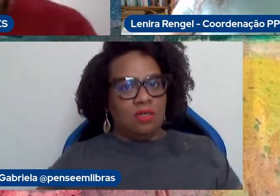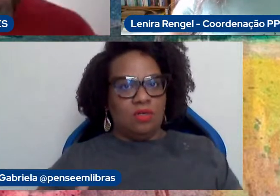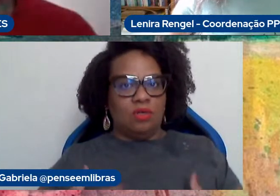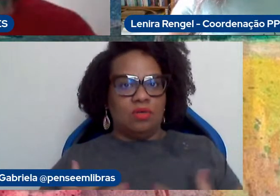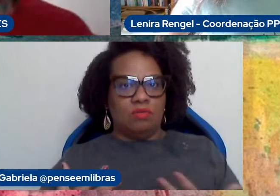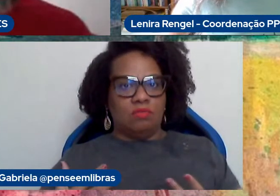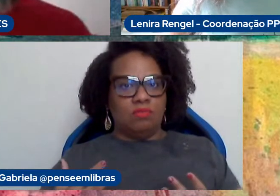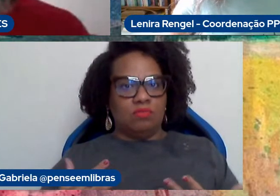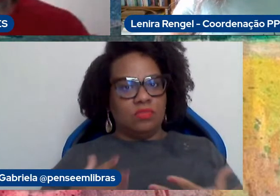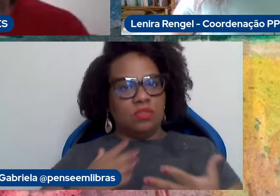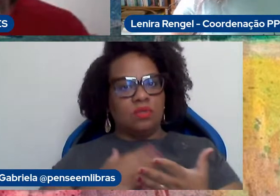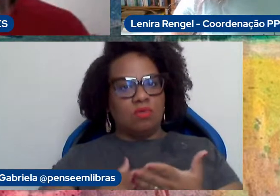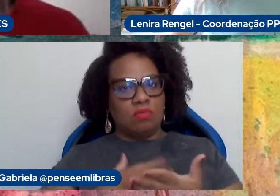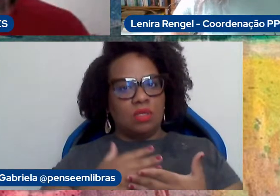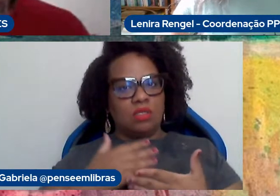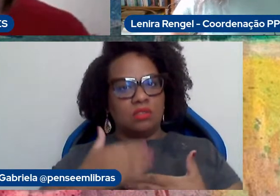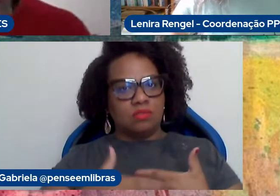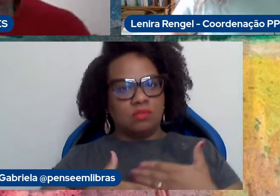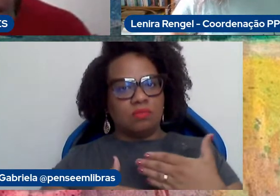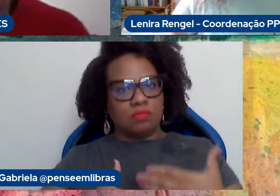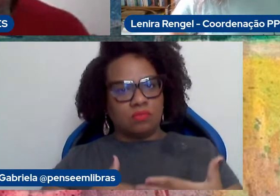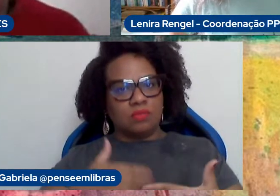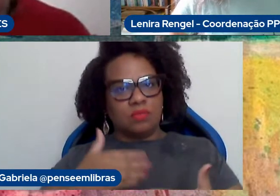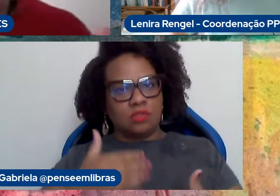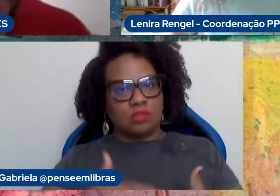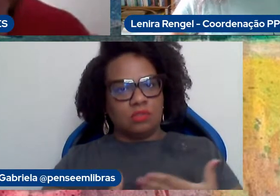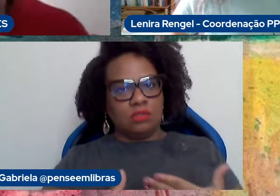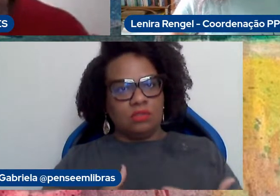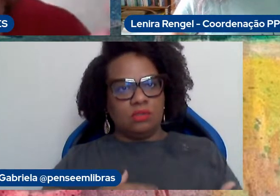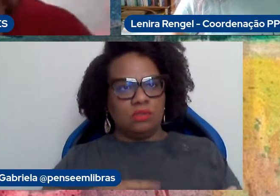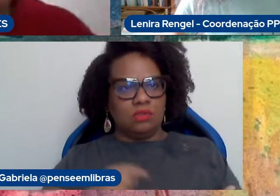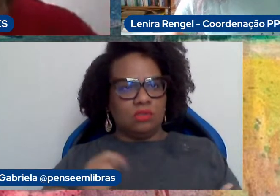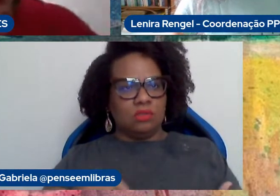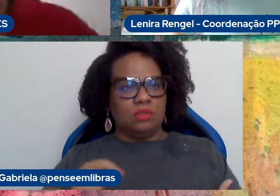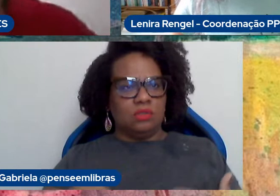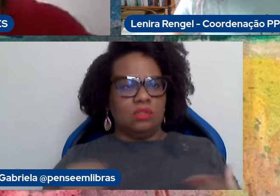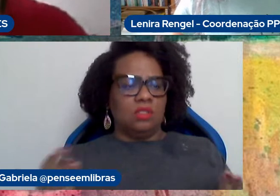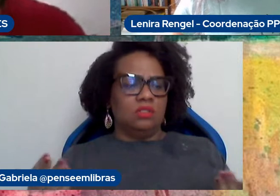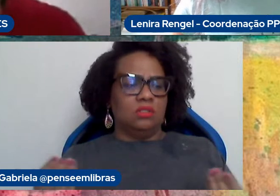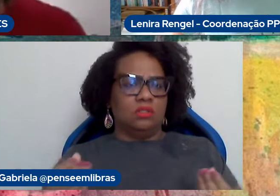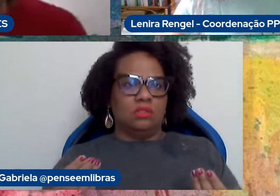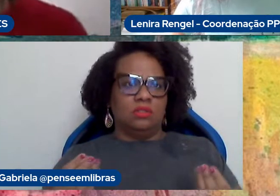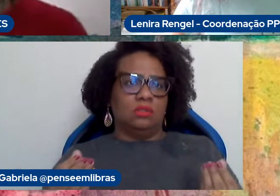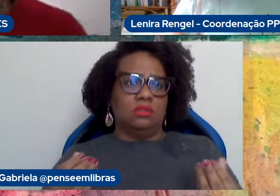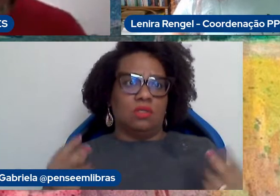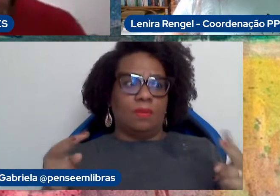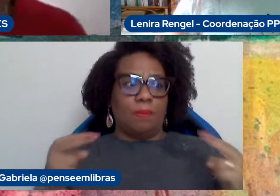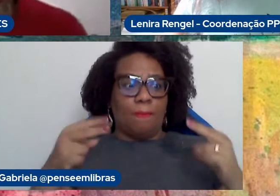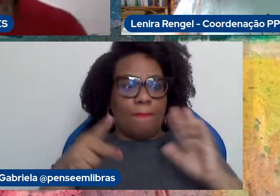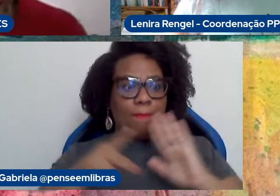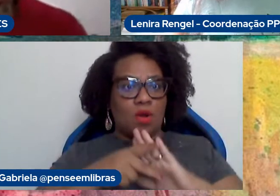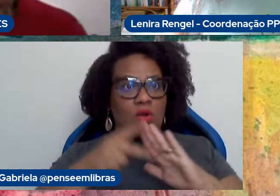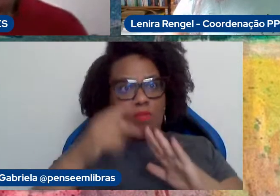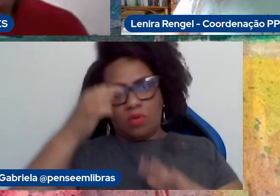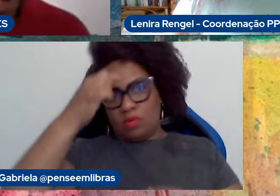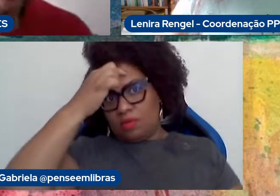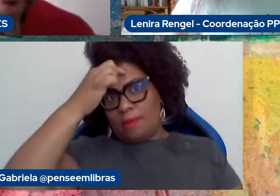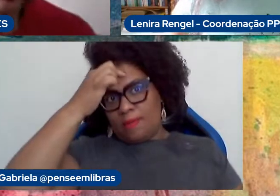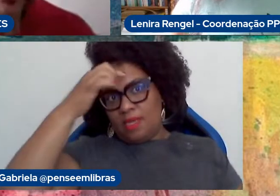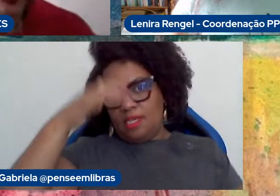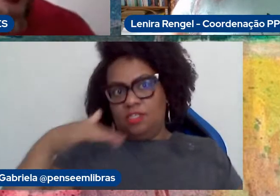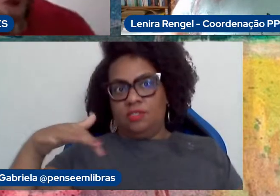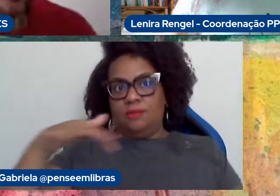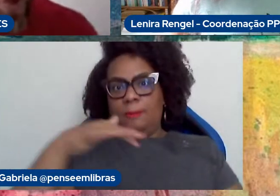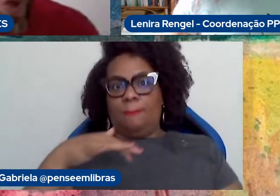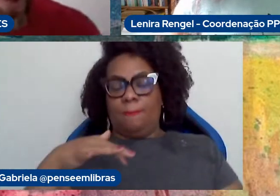tocar nesse assunto, mas nunca, era algo sempre muito abstrato, sempre muito voltado para a mente, e não há o... Isso que eu